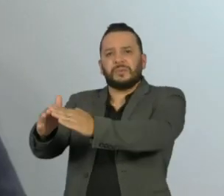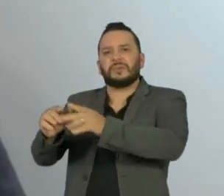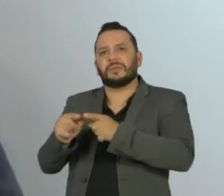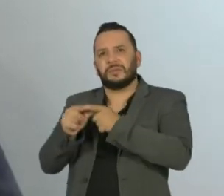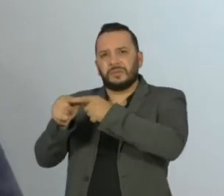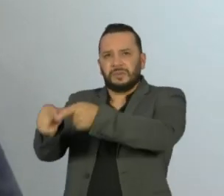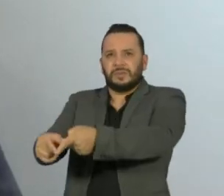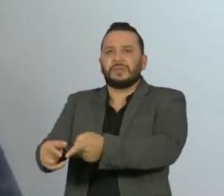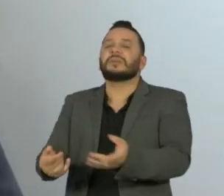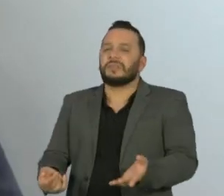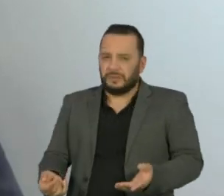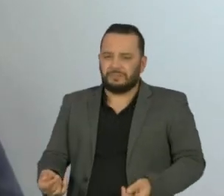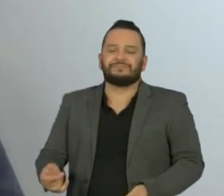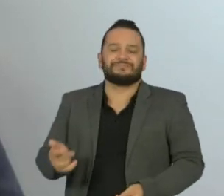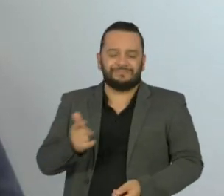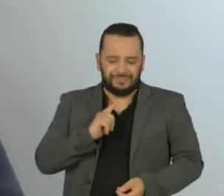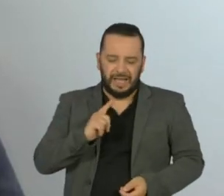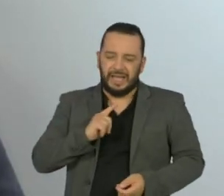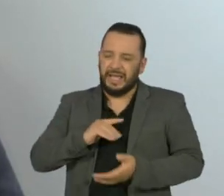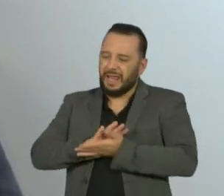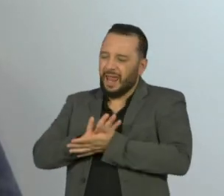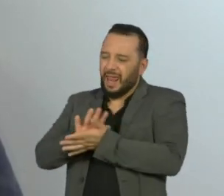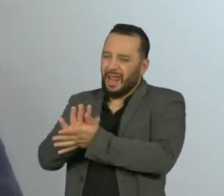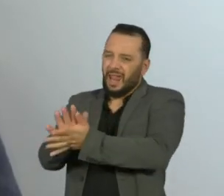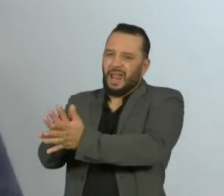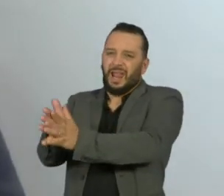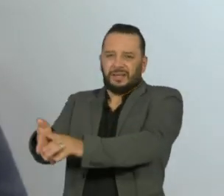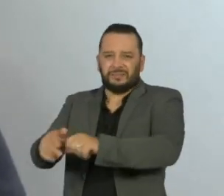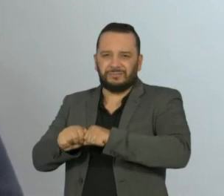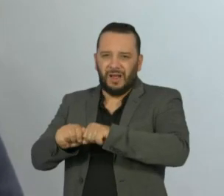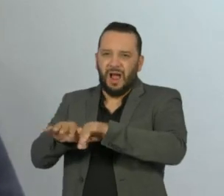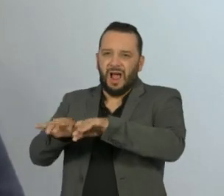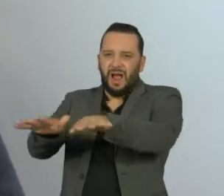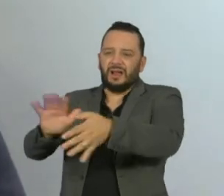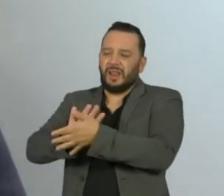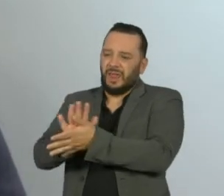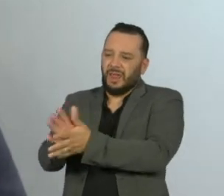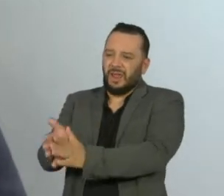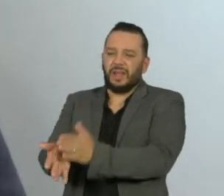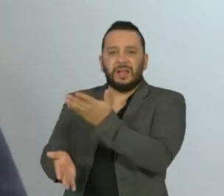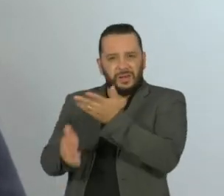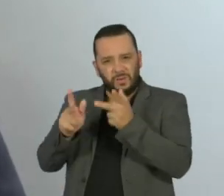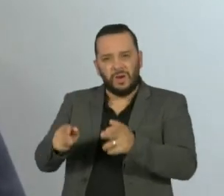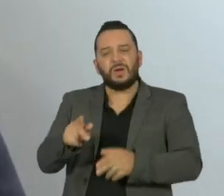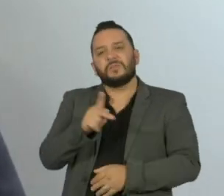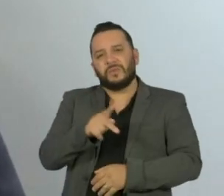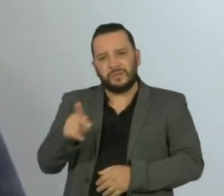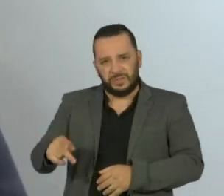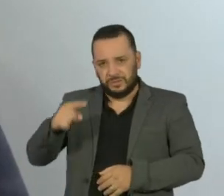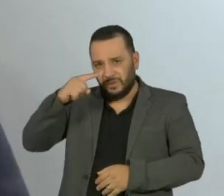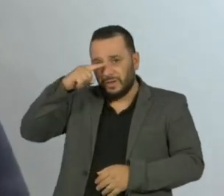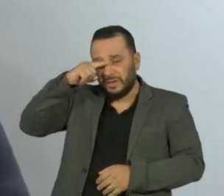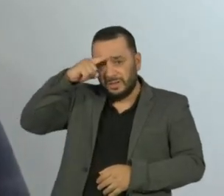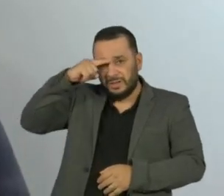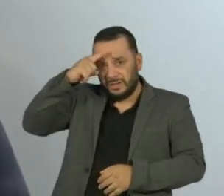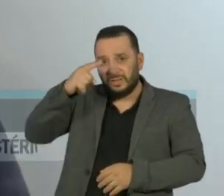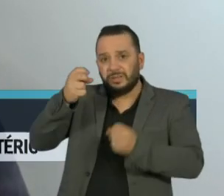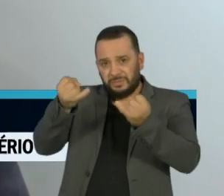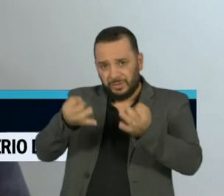Tem sido um avanço muito cruel. Como bem disse o professor, como já disse o professor Karnal por aqui,